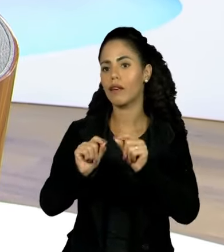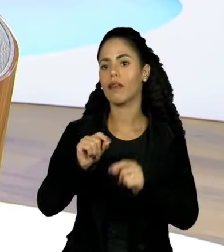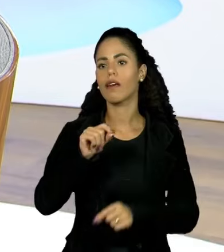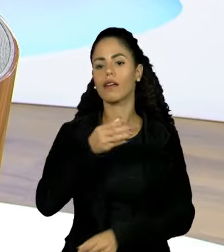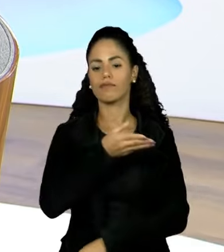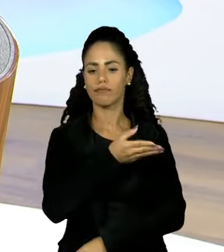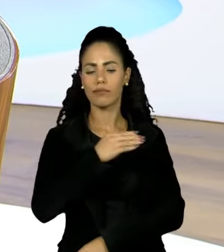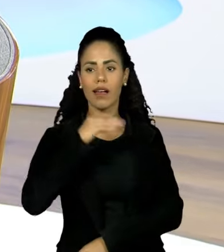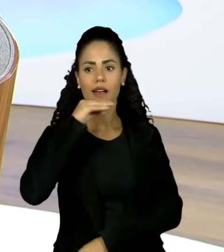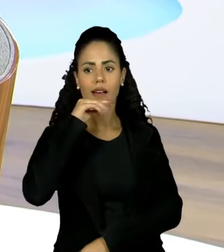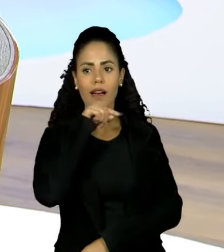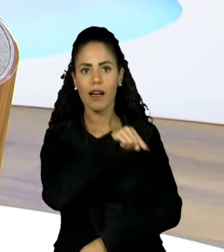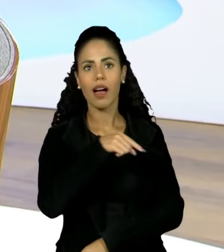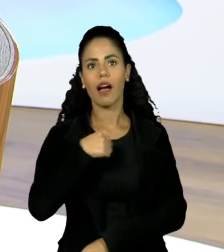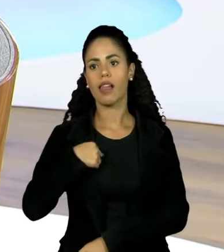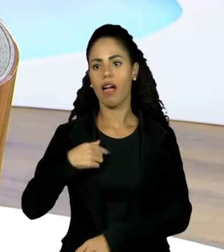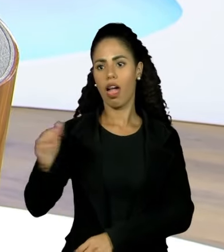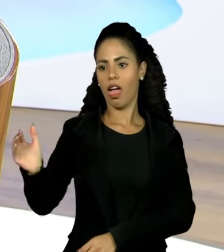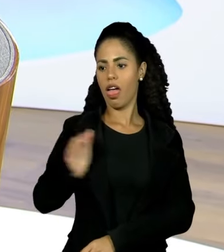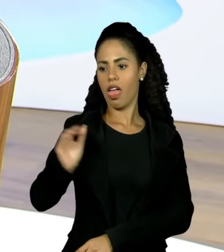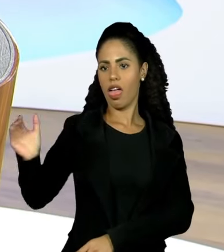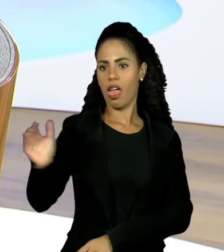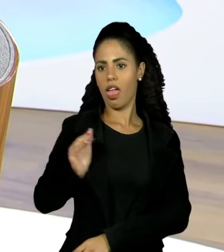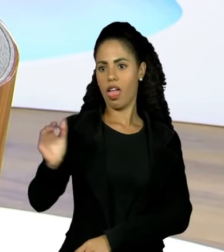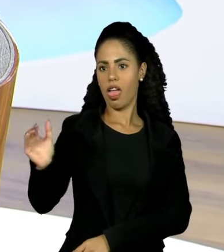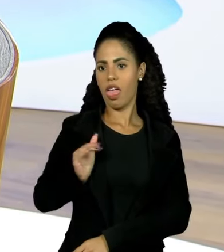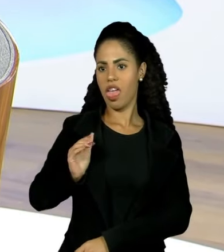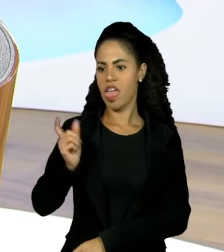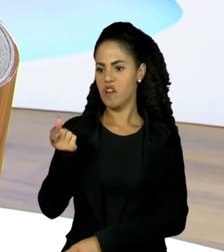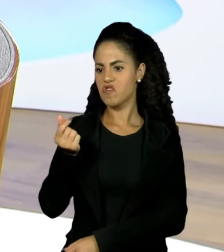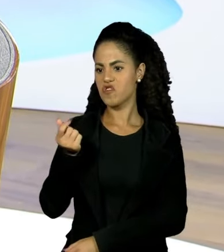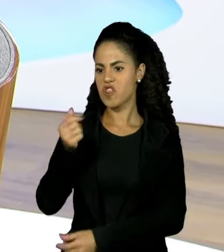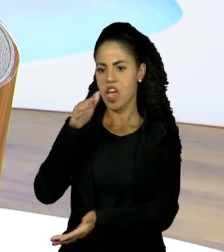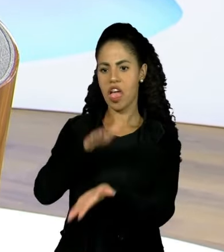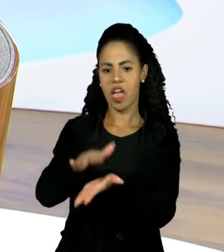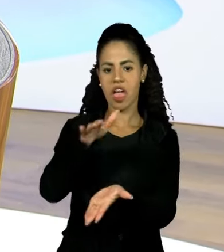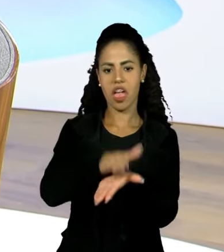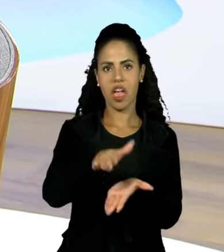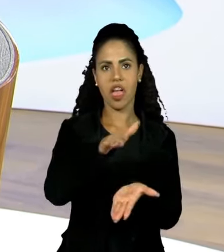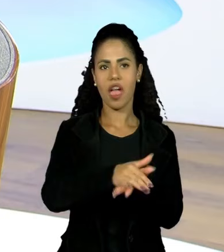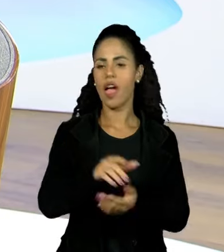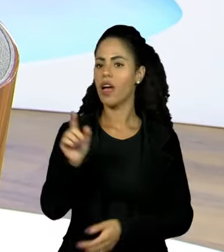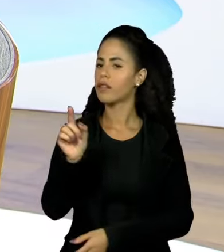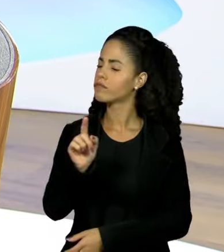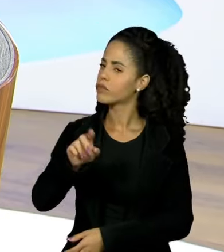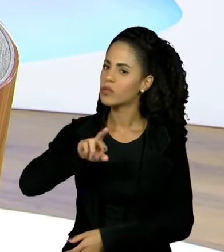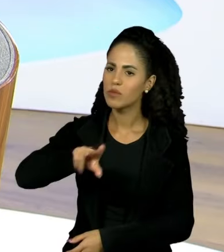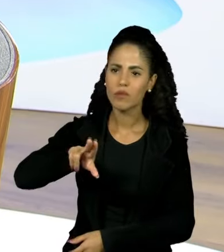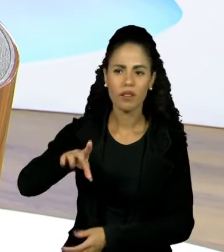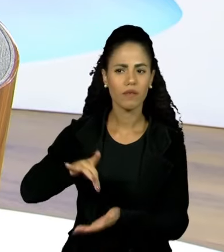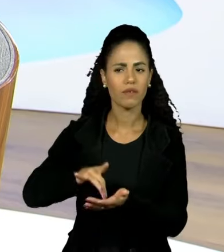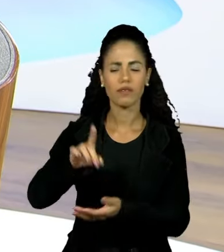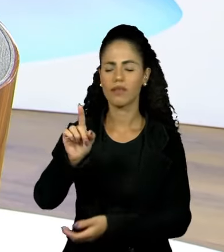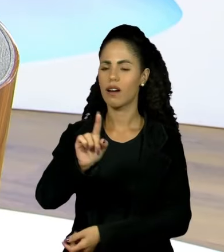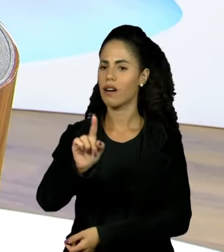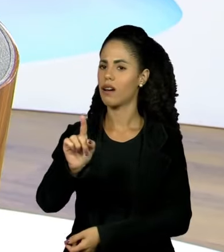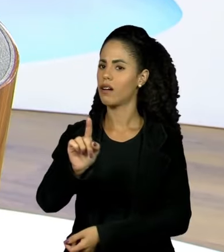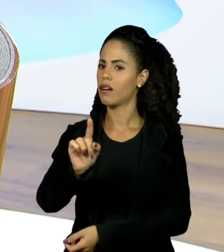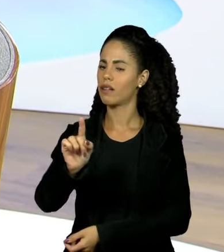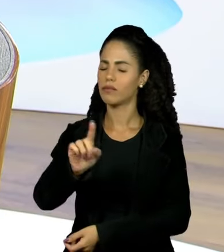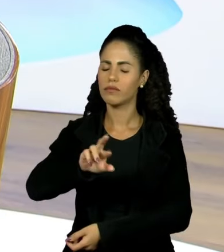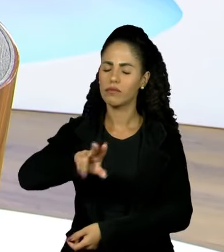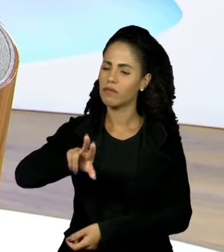está ficando rico, está dando dinheiro. Isso aí não é verdade. Então, para isso que